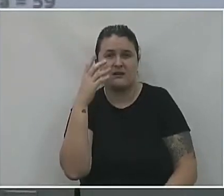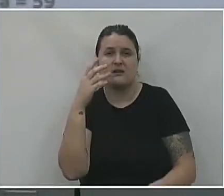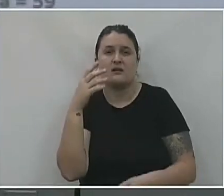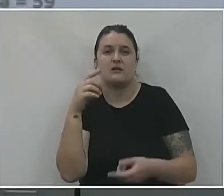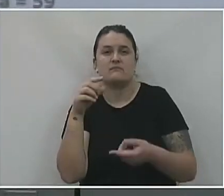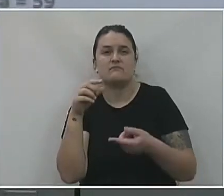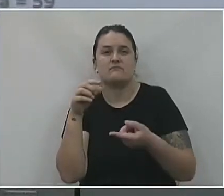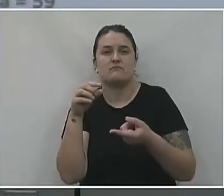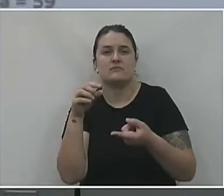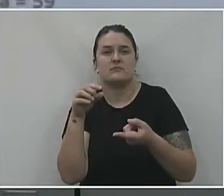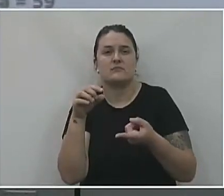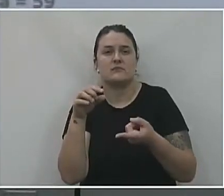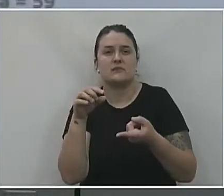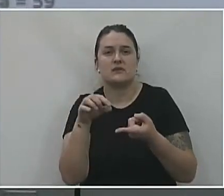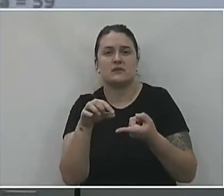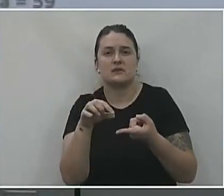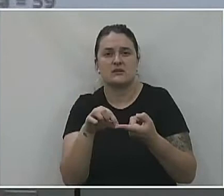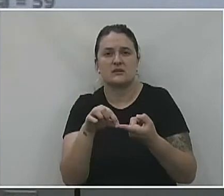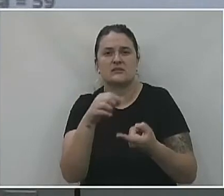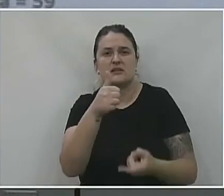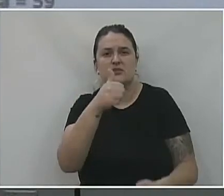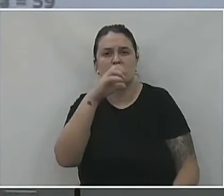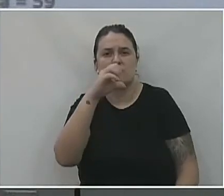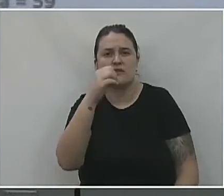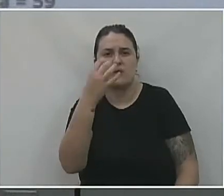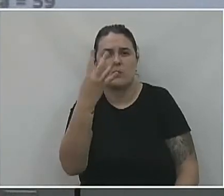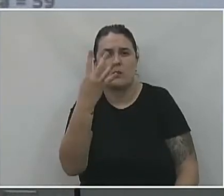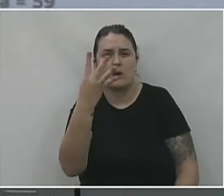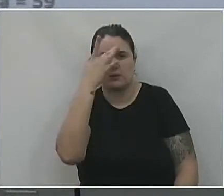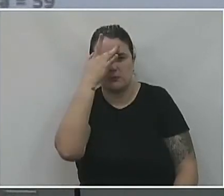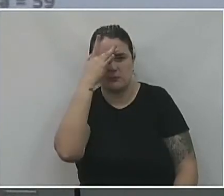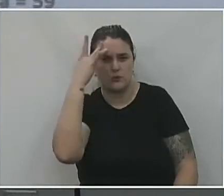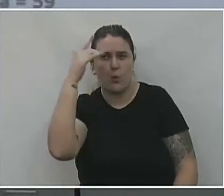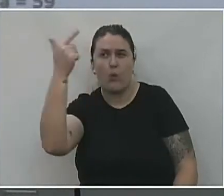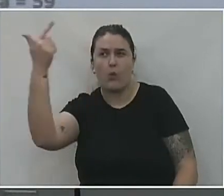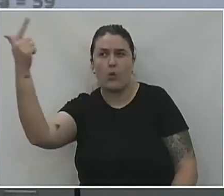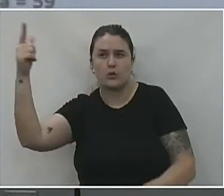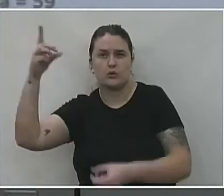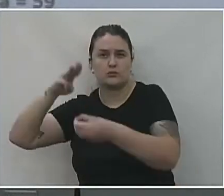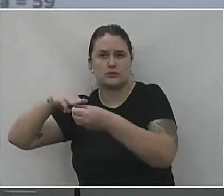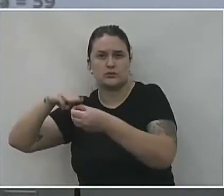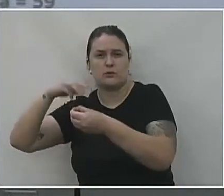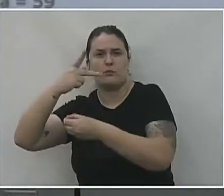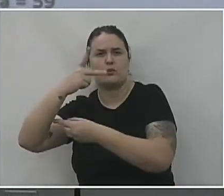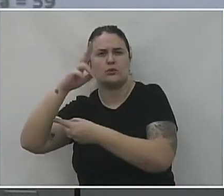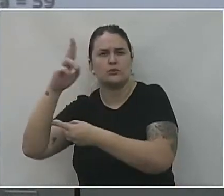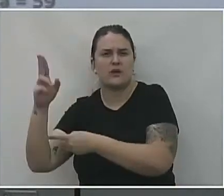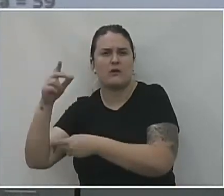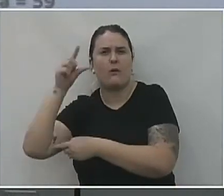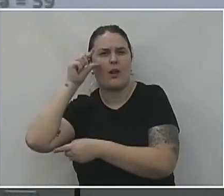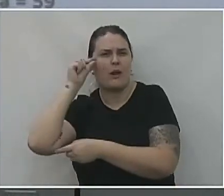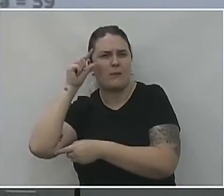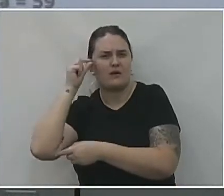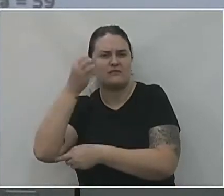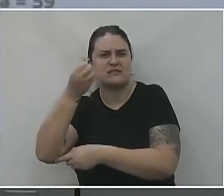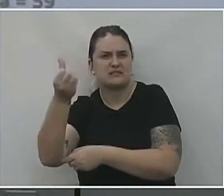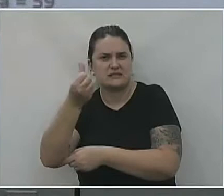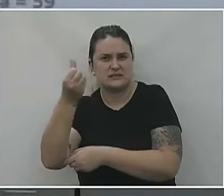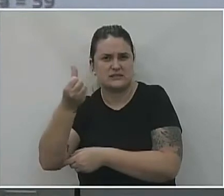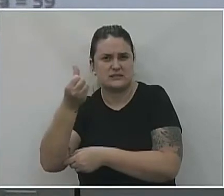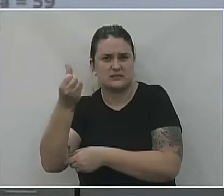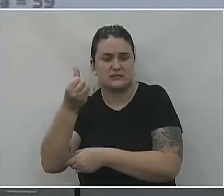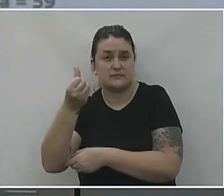foram 144 pessoas, que eram de outros municípios, Porto União e Guarapuava, 66 no total.